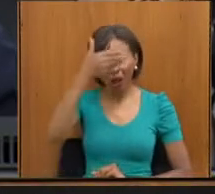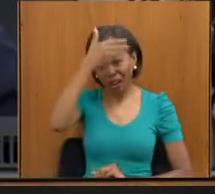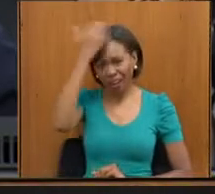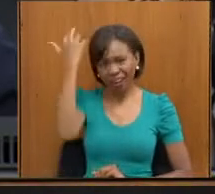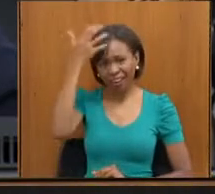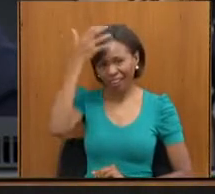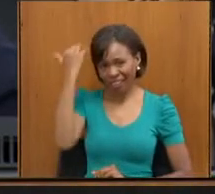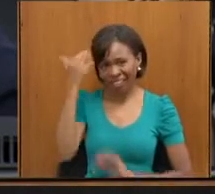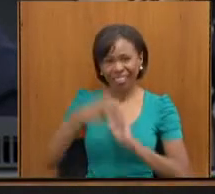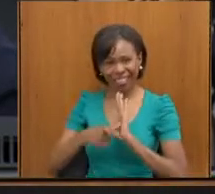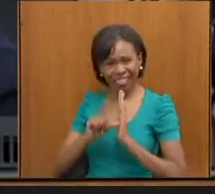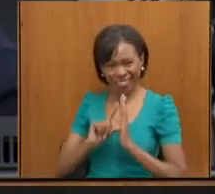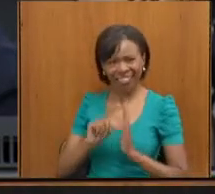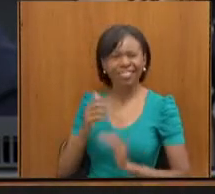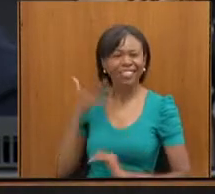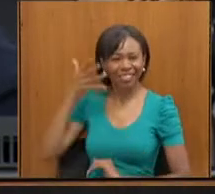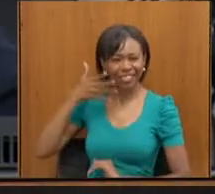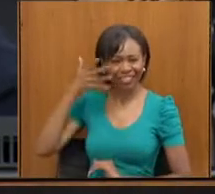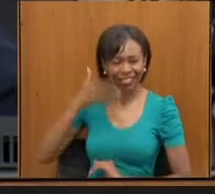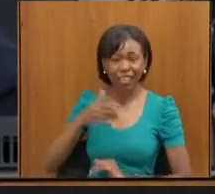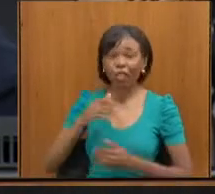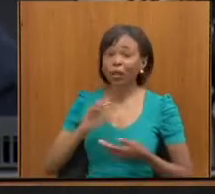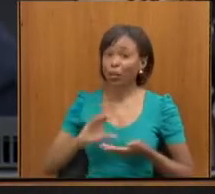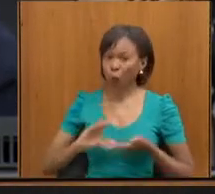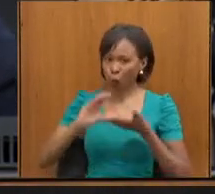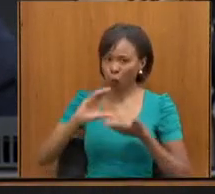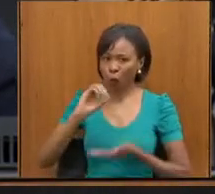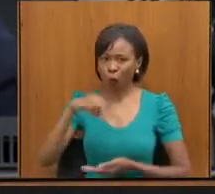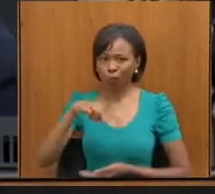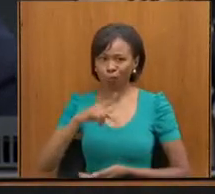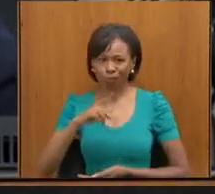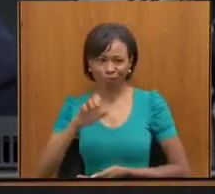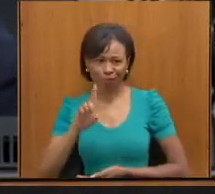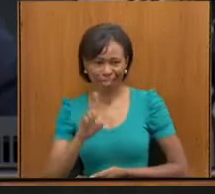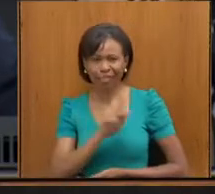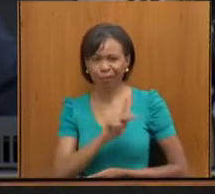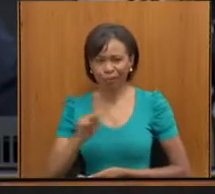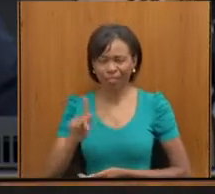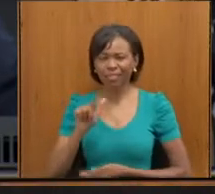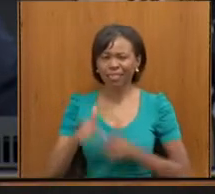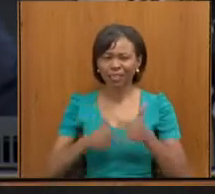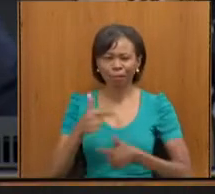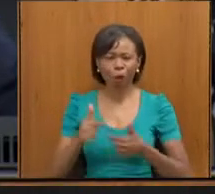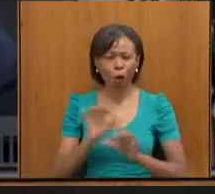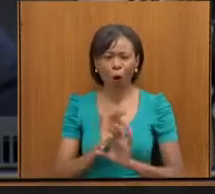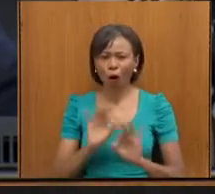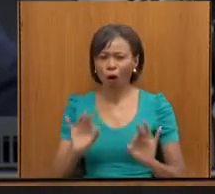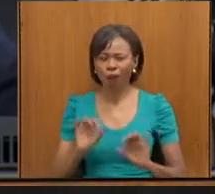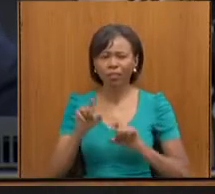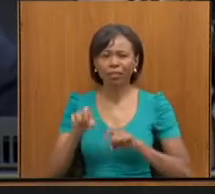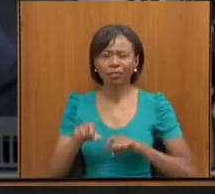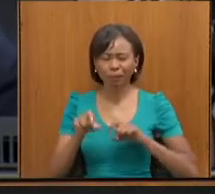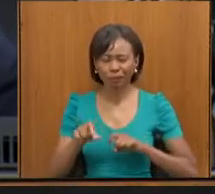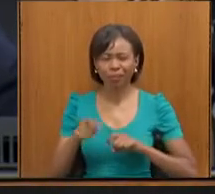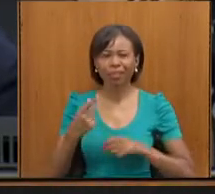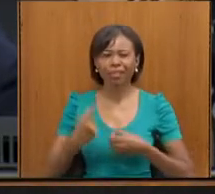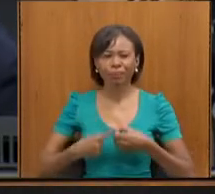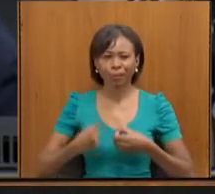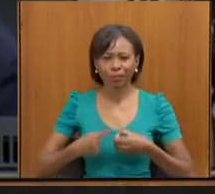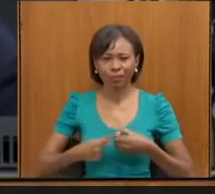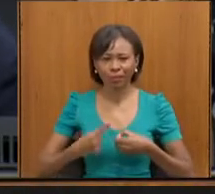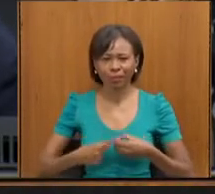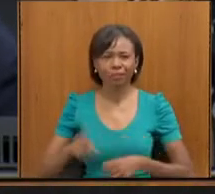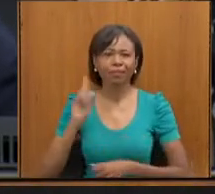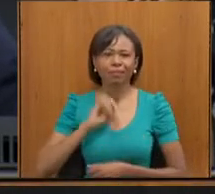me antecedeu na fala, presidente do Compede, que vem fazendo um excelente trabalho pelo interior do Estado, onde, de fato, nós precisamos